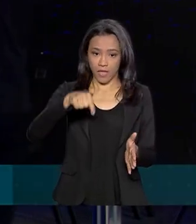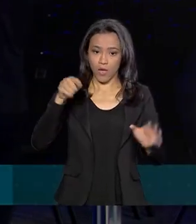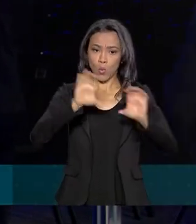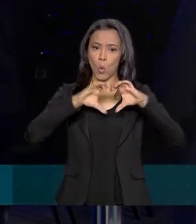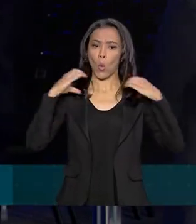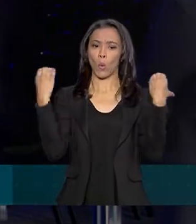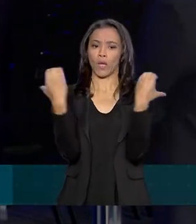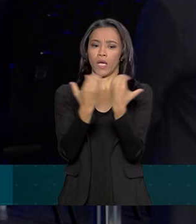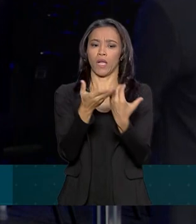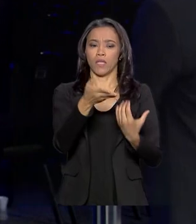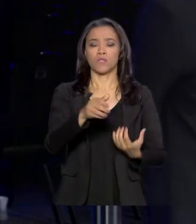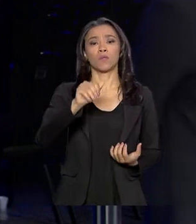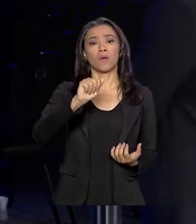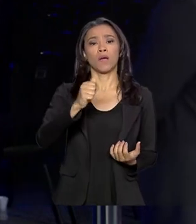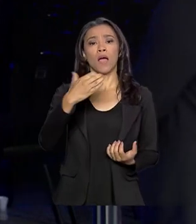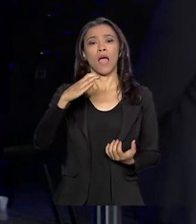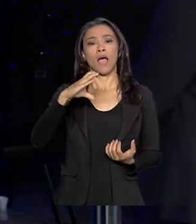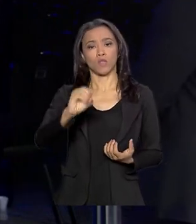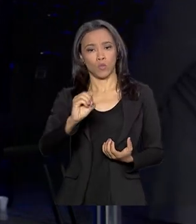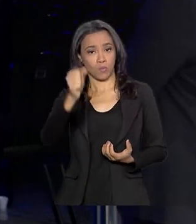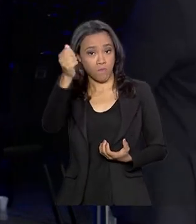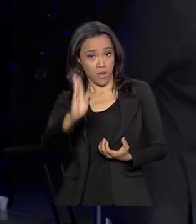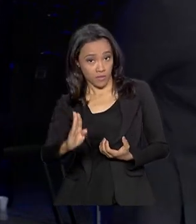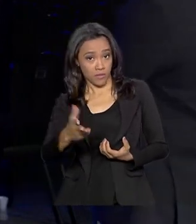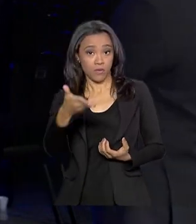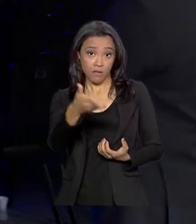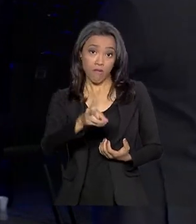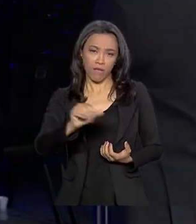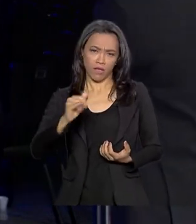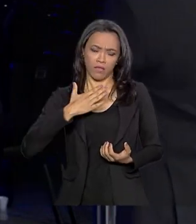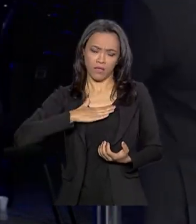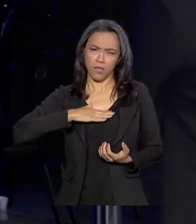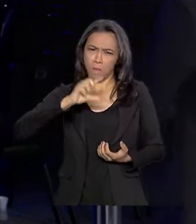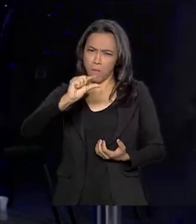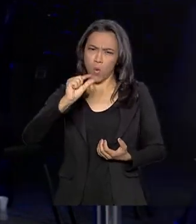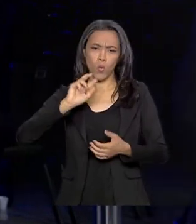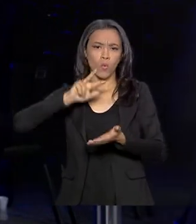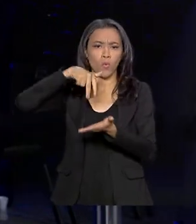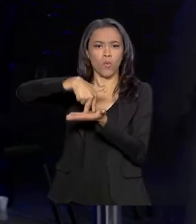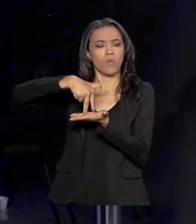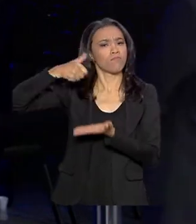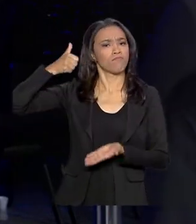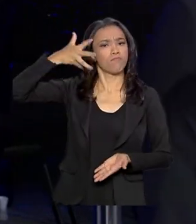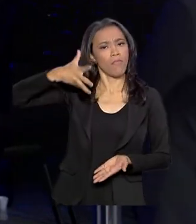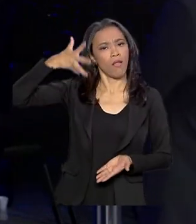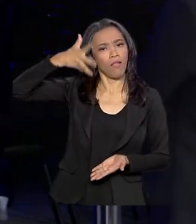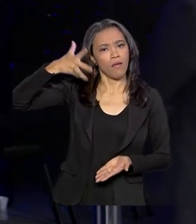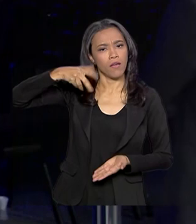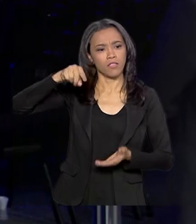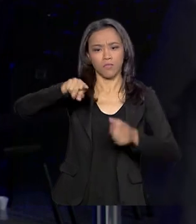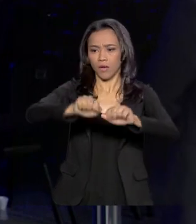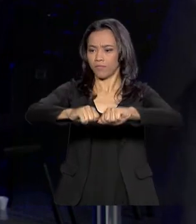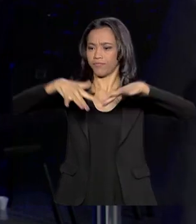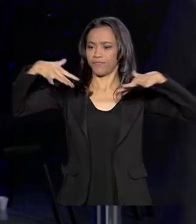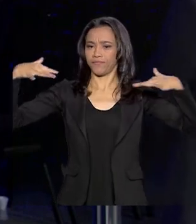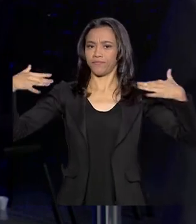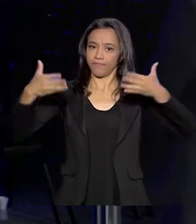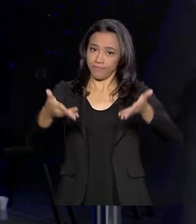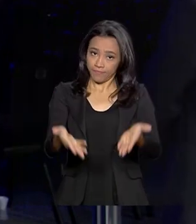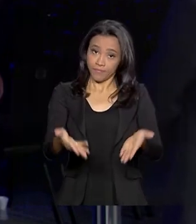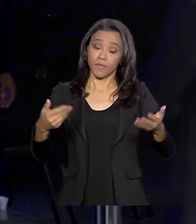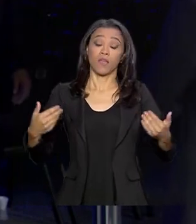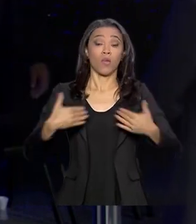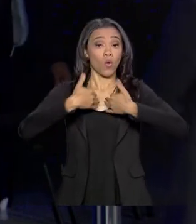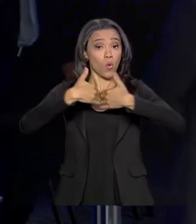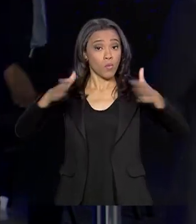Aço Brasil 2019 e vai proferir daqui a pouco uma palestra para os participantes desse encontro. Esse evento, que começou